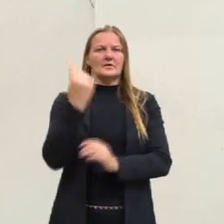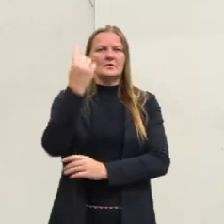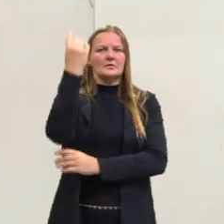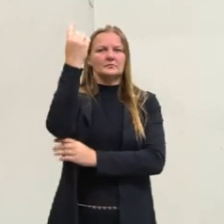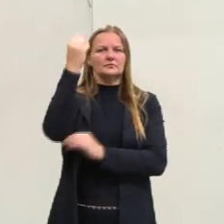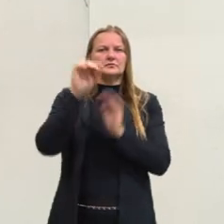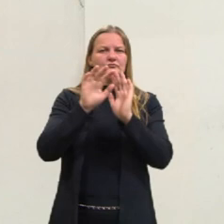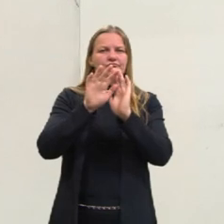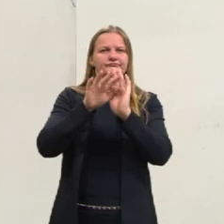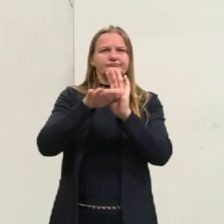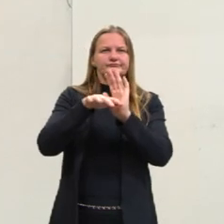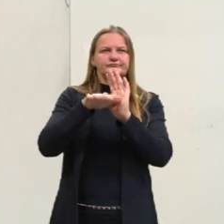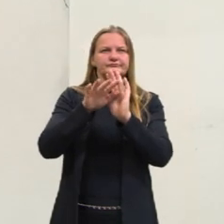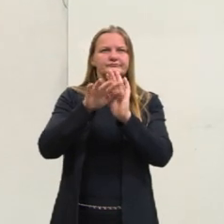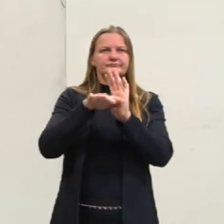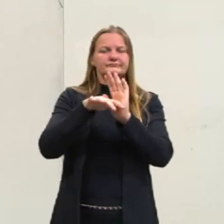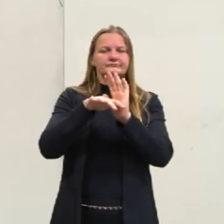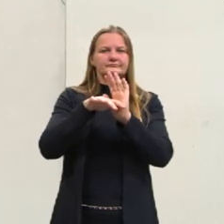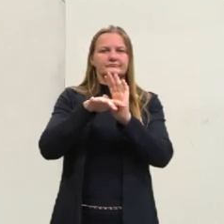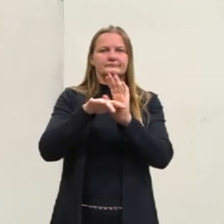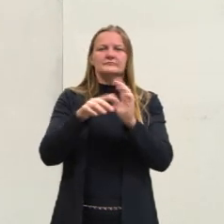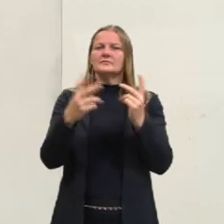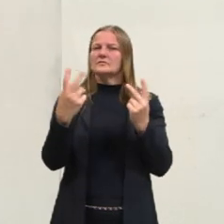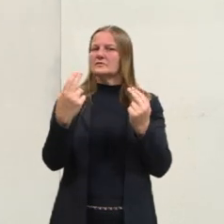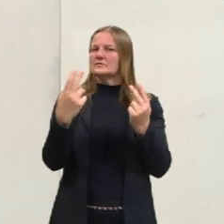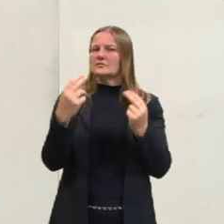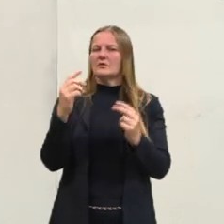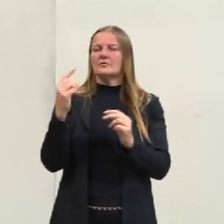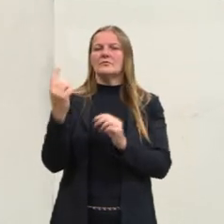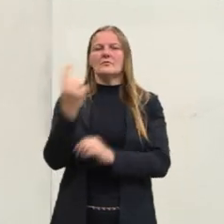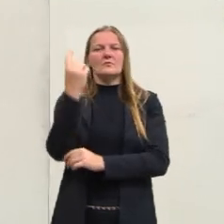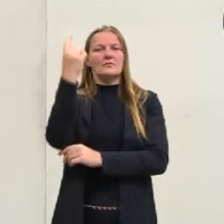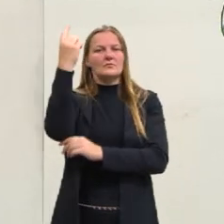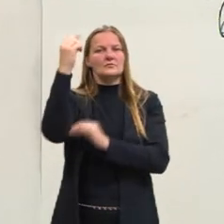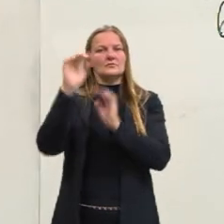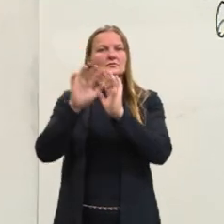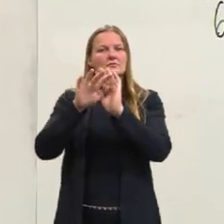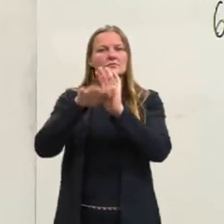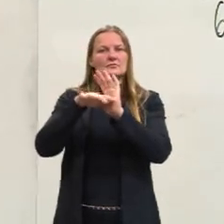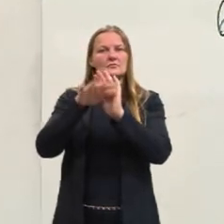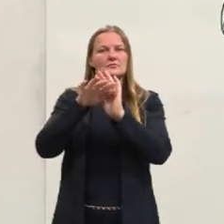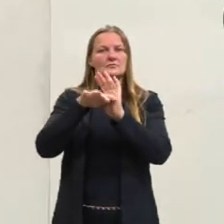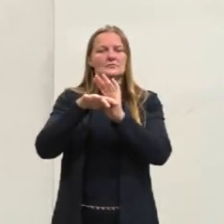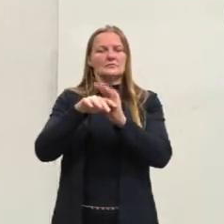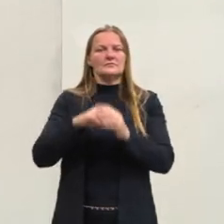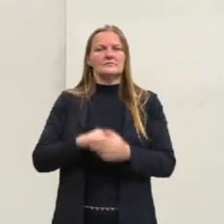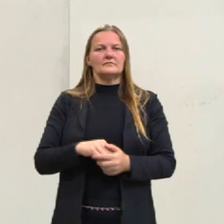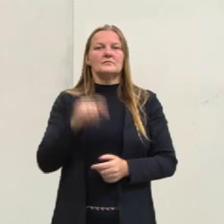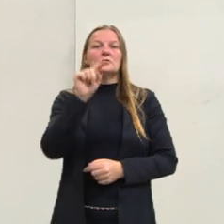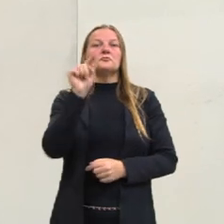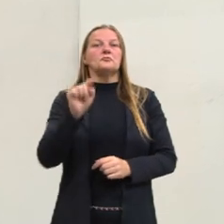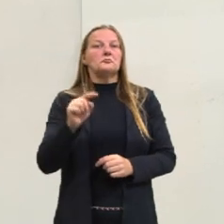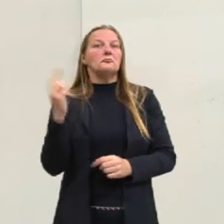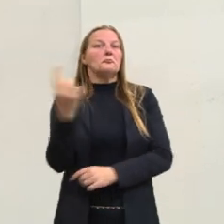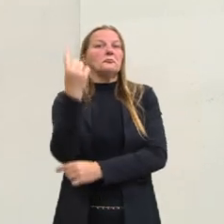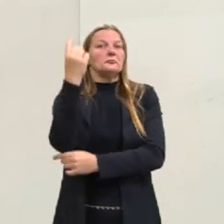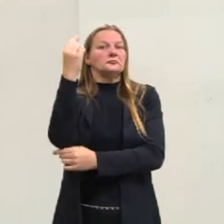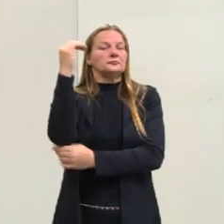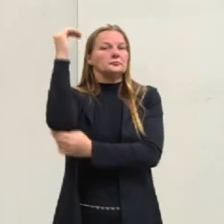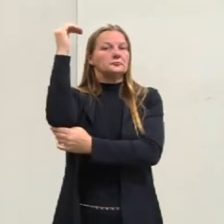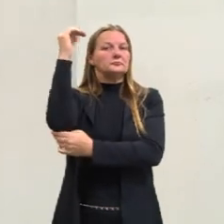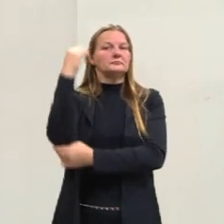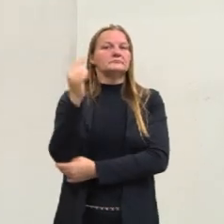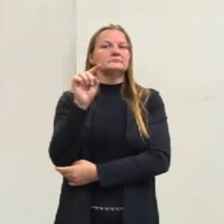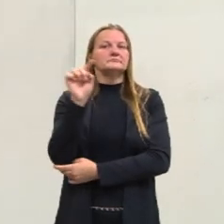sombra, né, igual altura por sombra. Então, altura, a gente não sabe. Na matemática, a gente